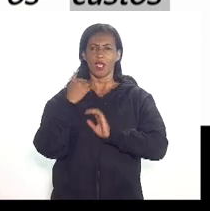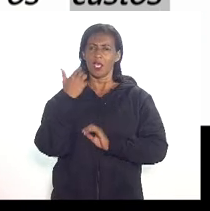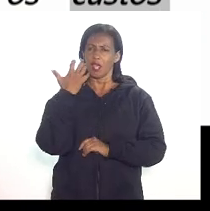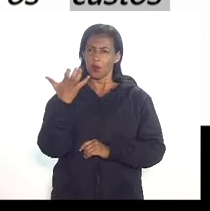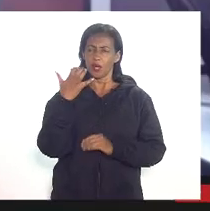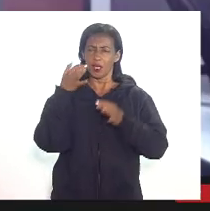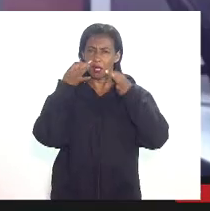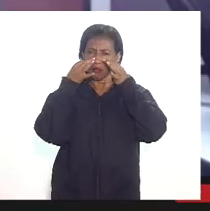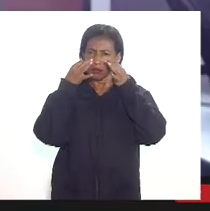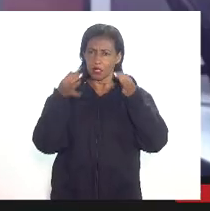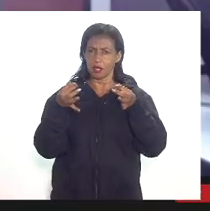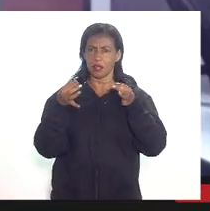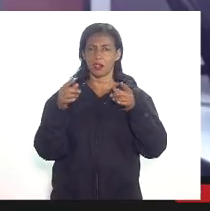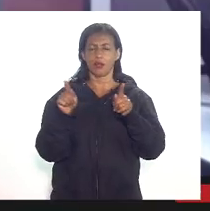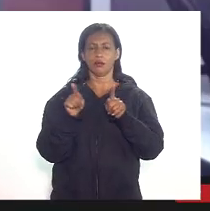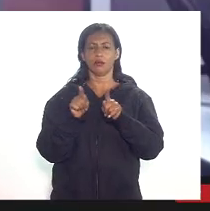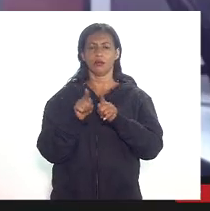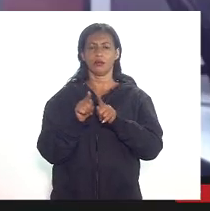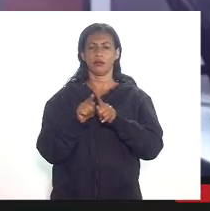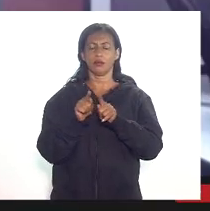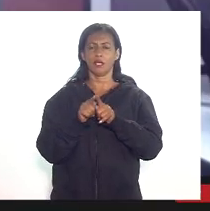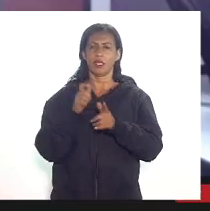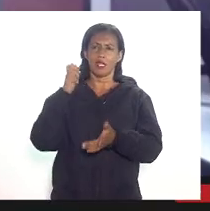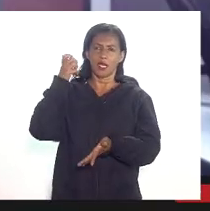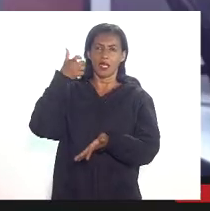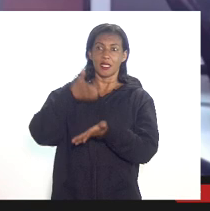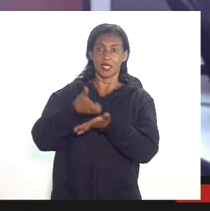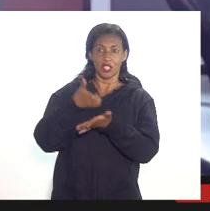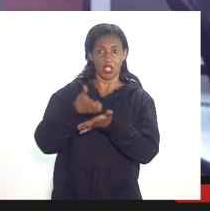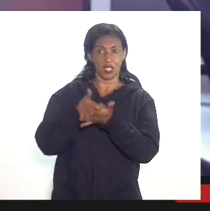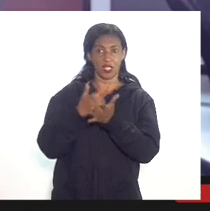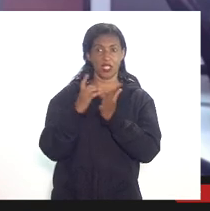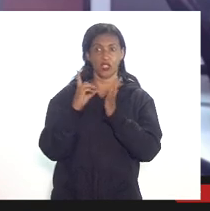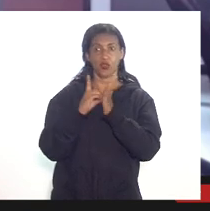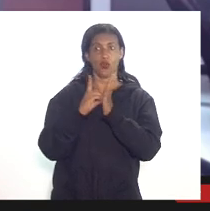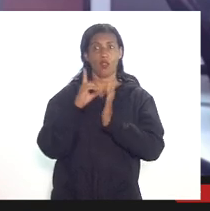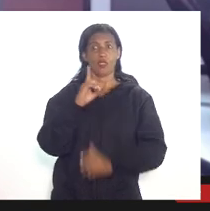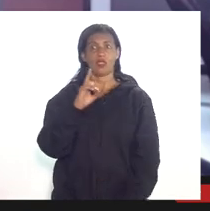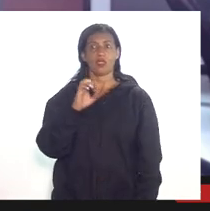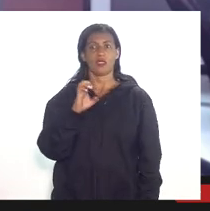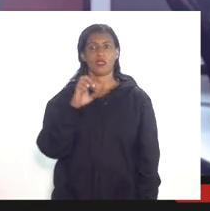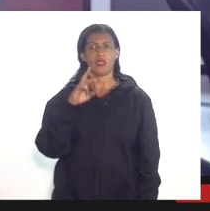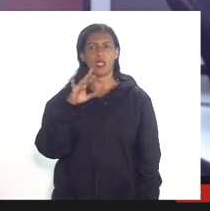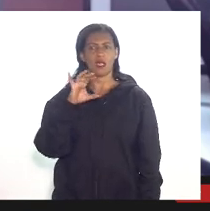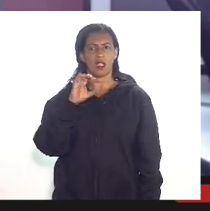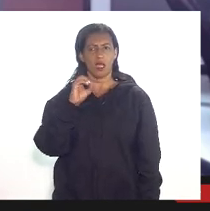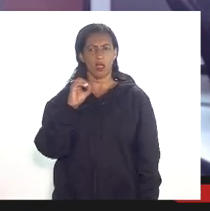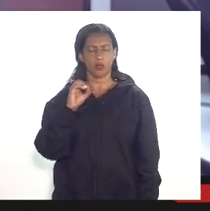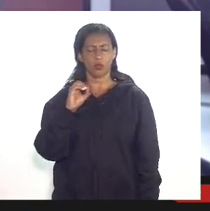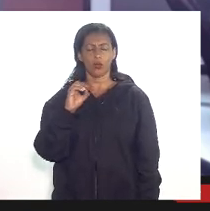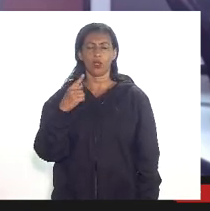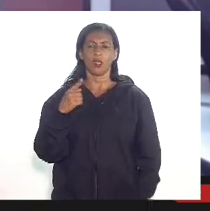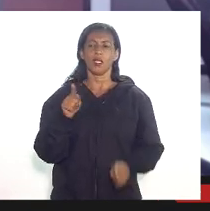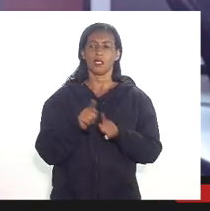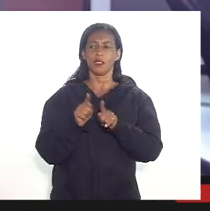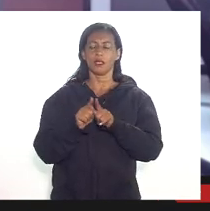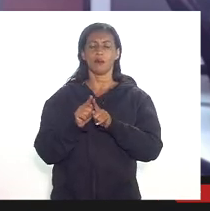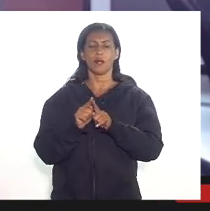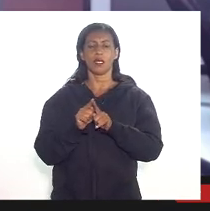exatamente para o ponto da exigência de um decreto e de ser um rol taxativo desses